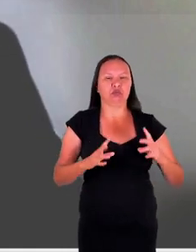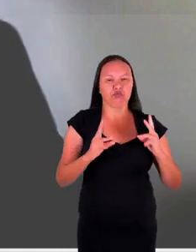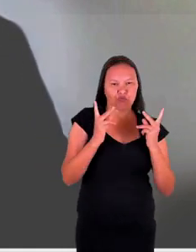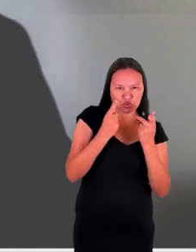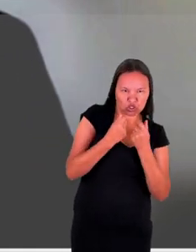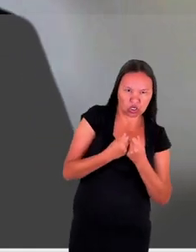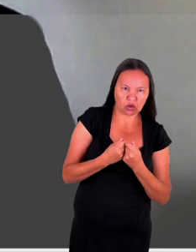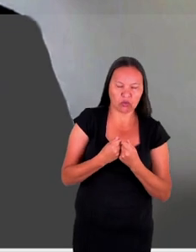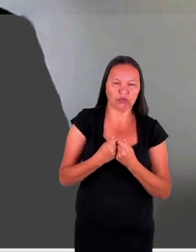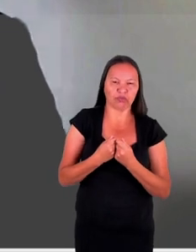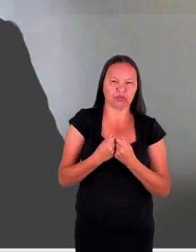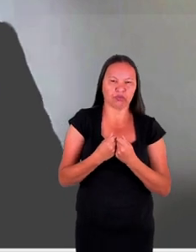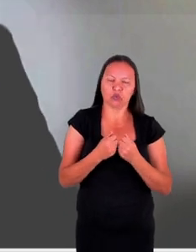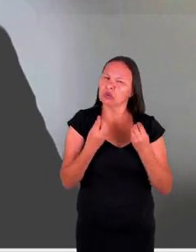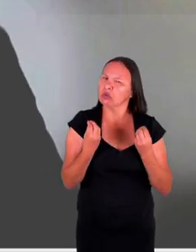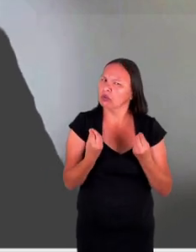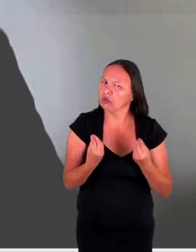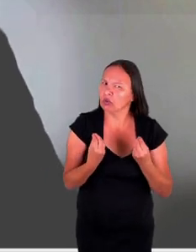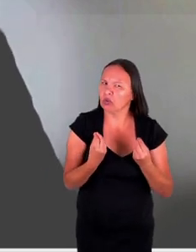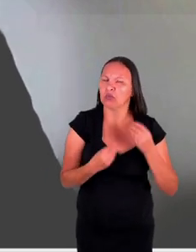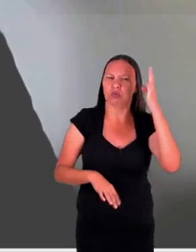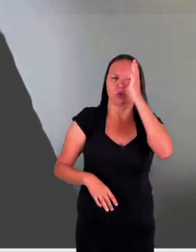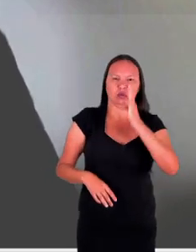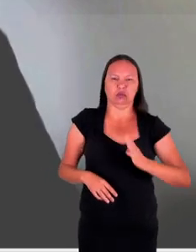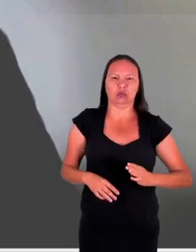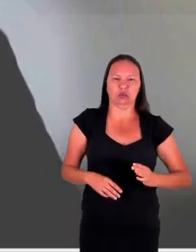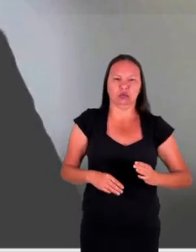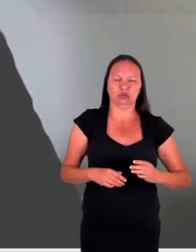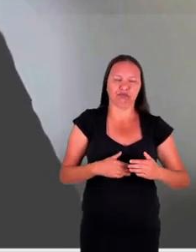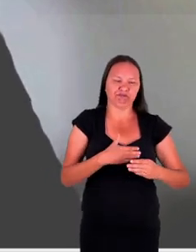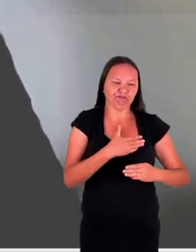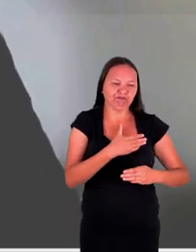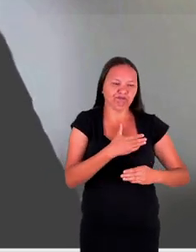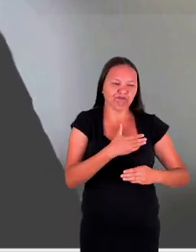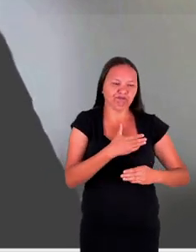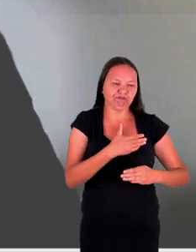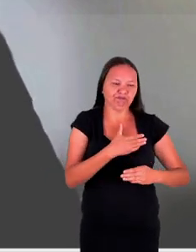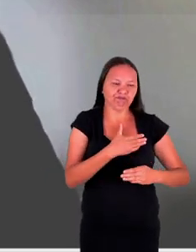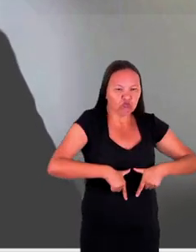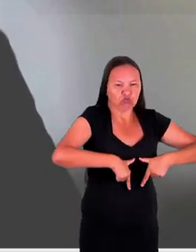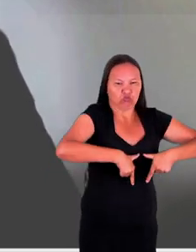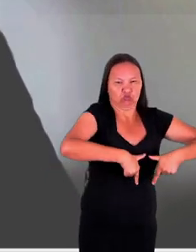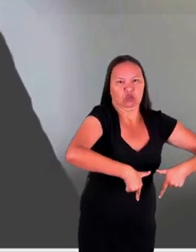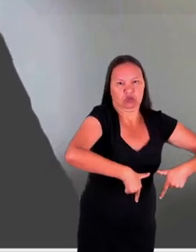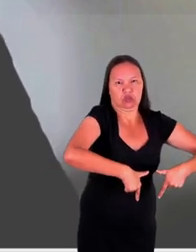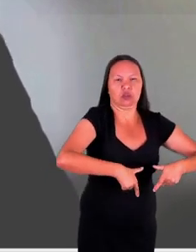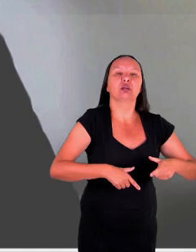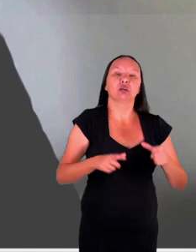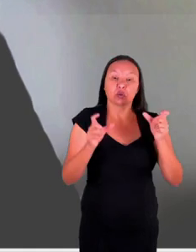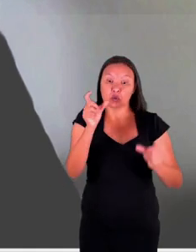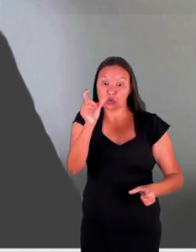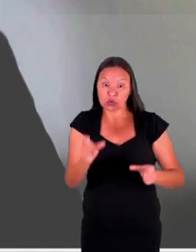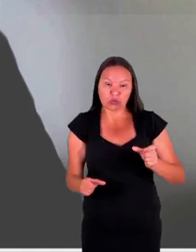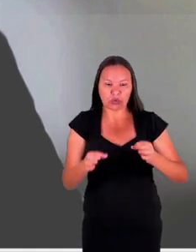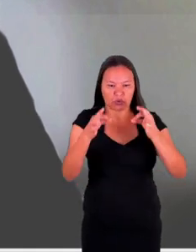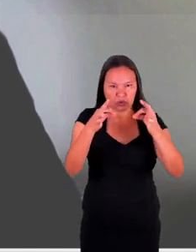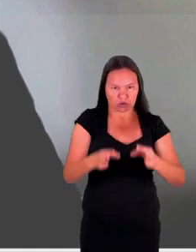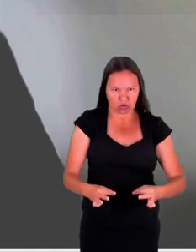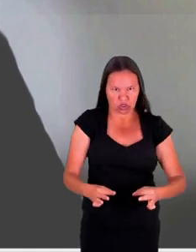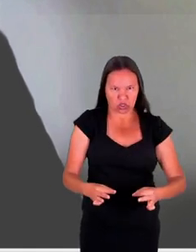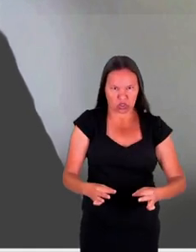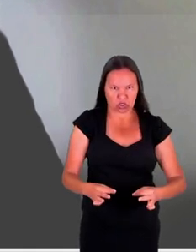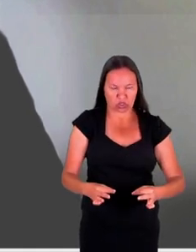geral, como o Estado brasileiro pode dirigir os seus esforços, especialmente os atores do sistema de justiça,